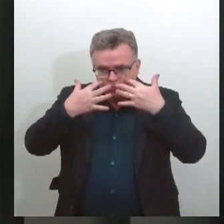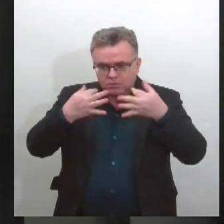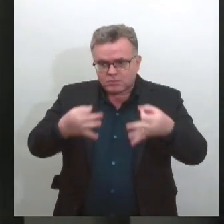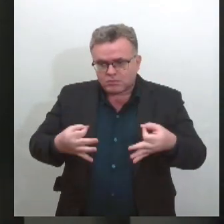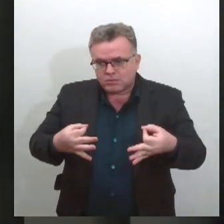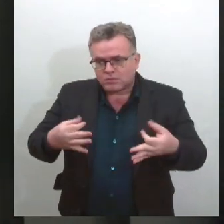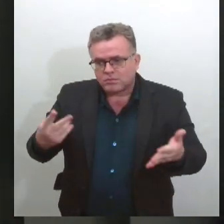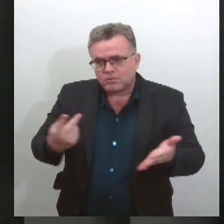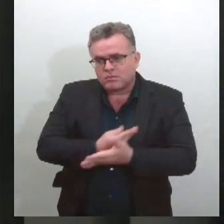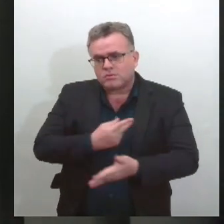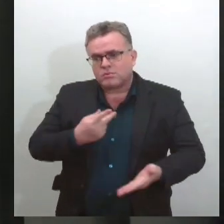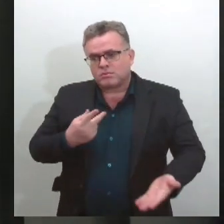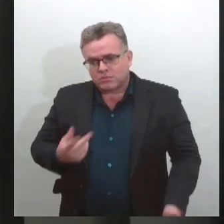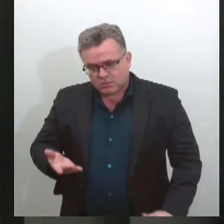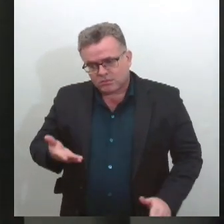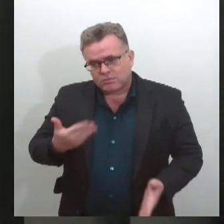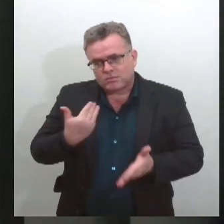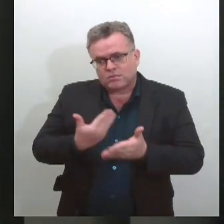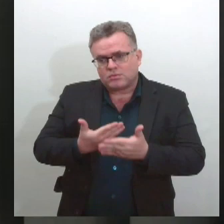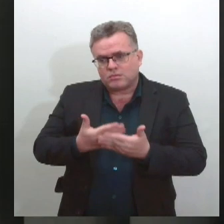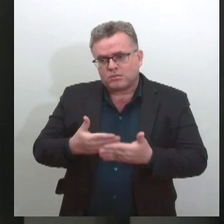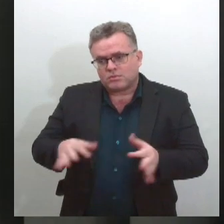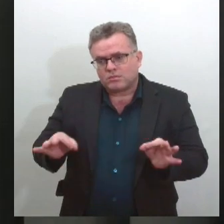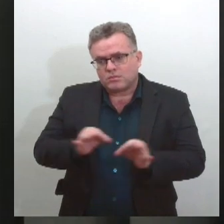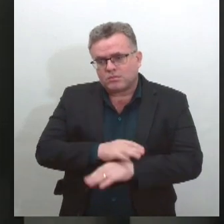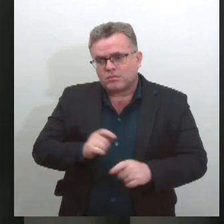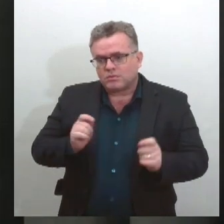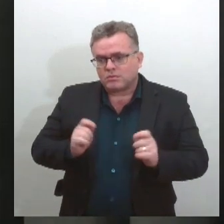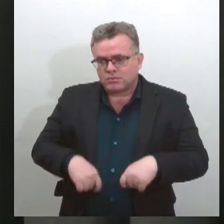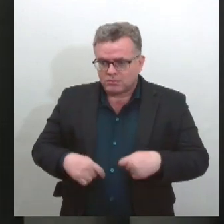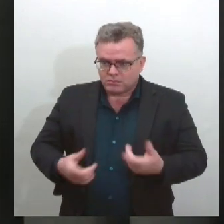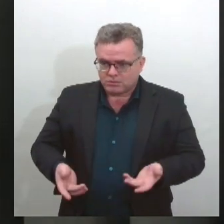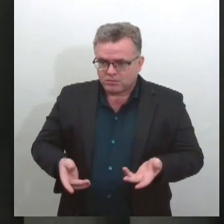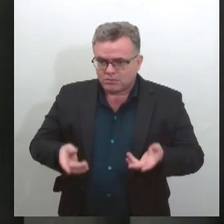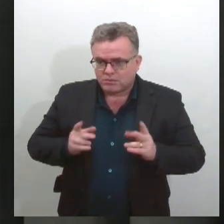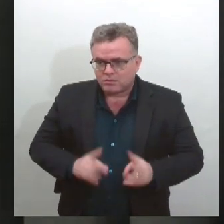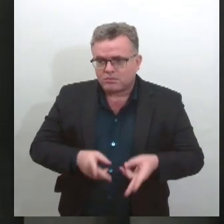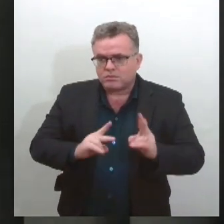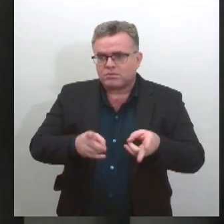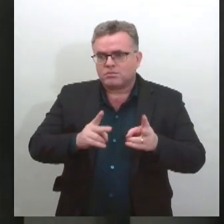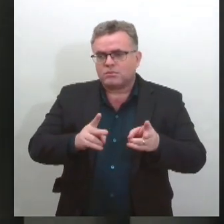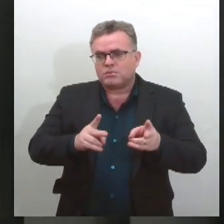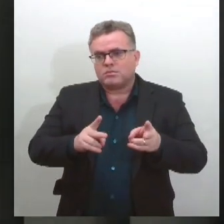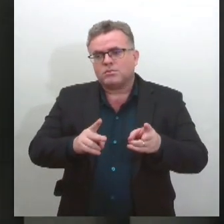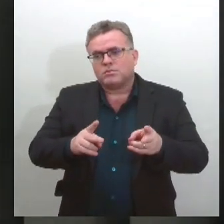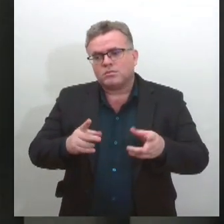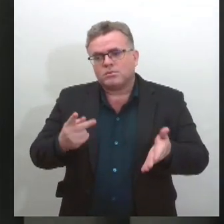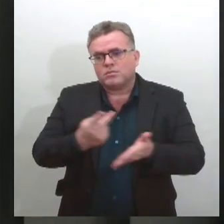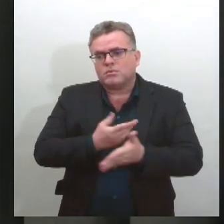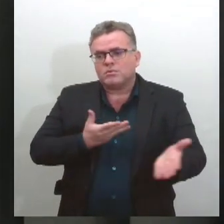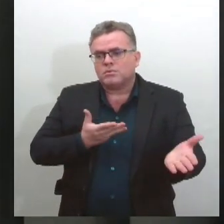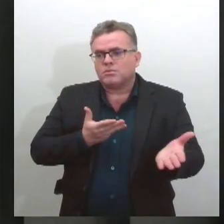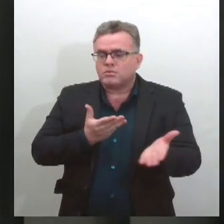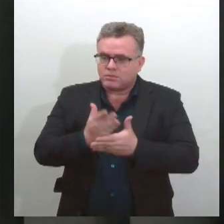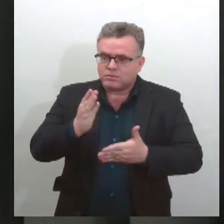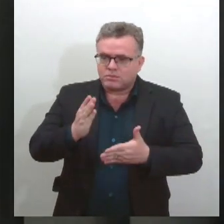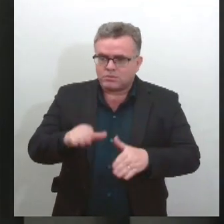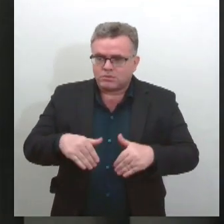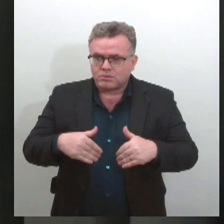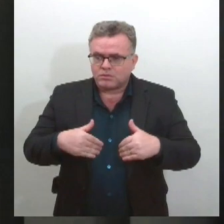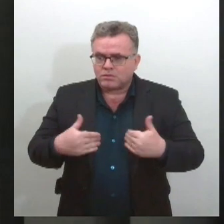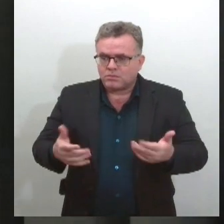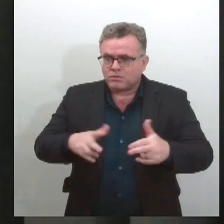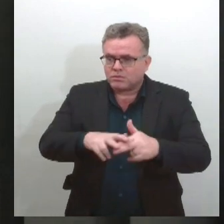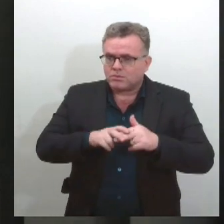e a utilização de medicamentos sem prescrição médica ou sem eficácia comprovada cientificamente. Sobre o assunto, farmacêutica do